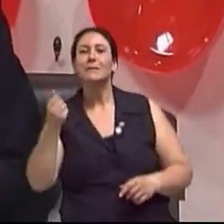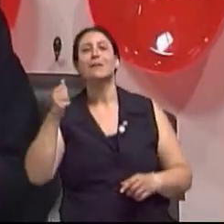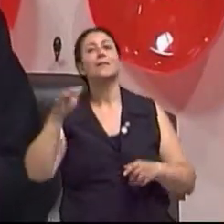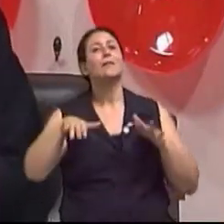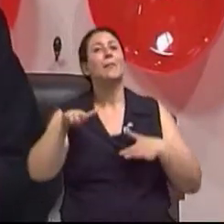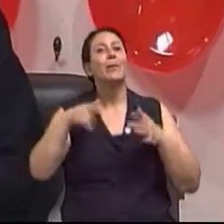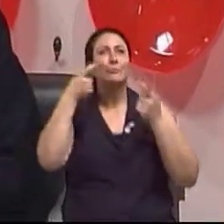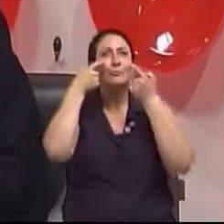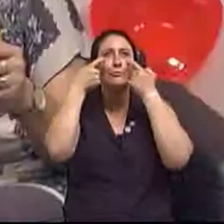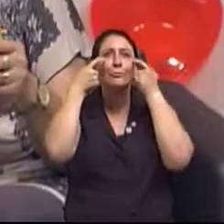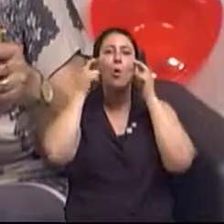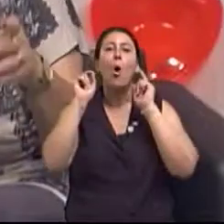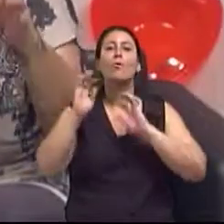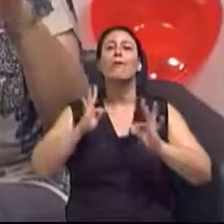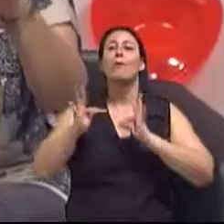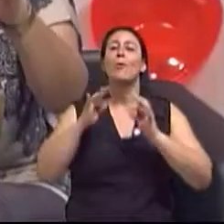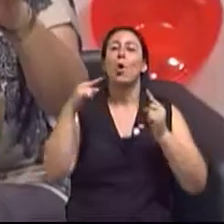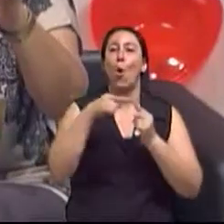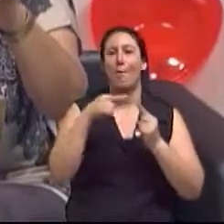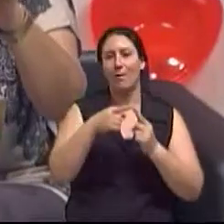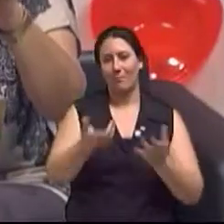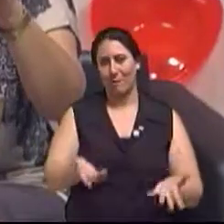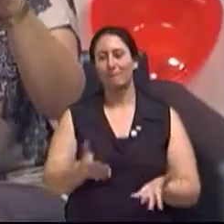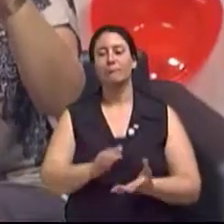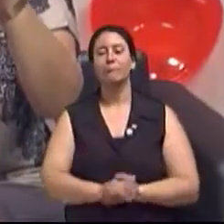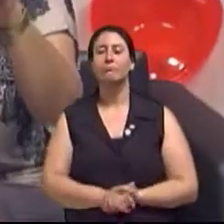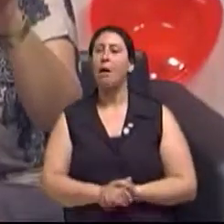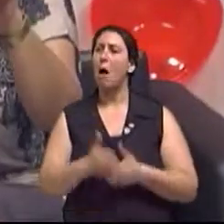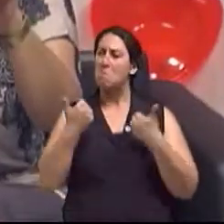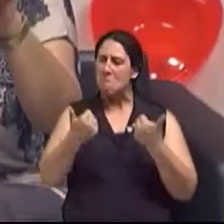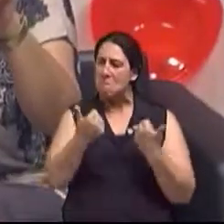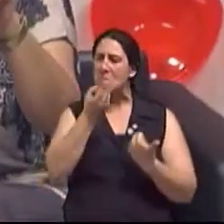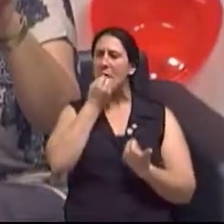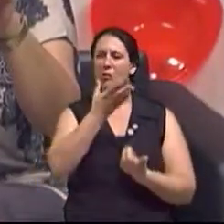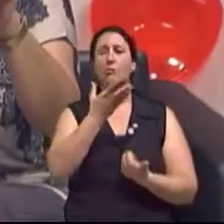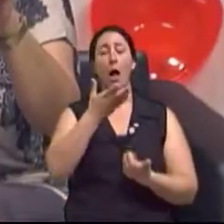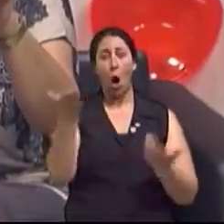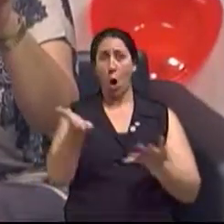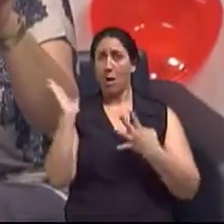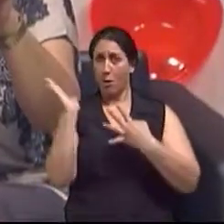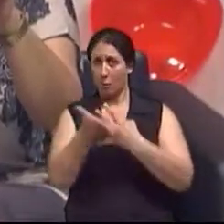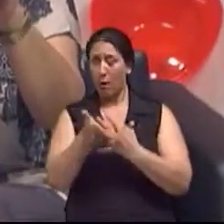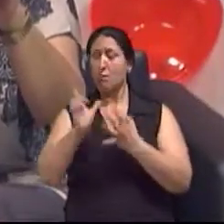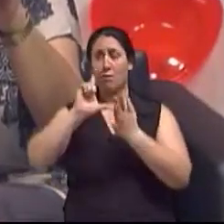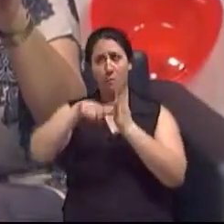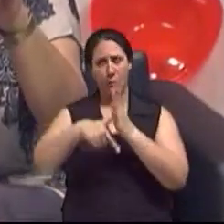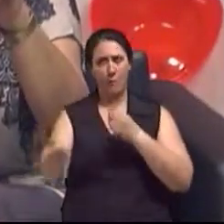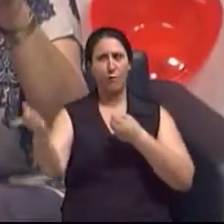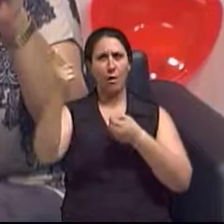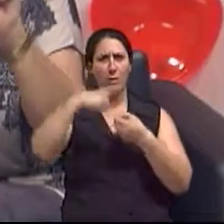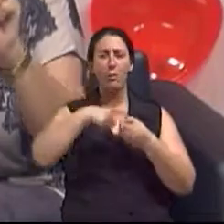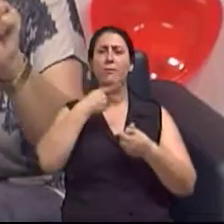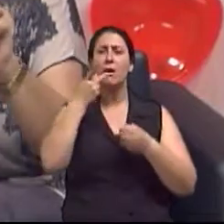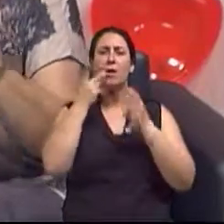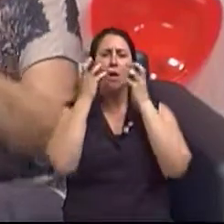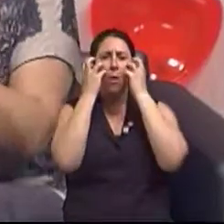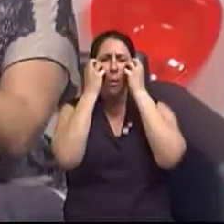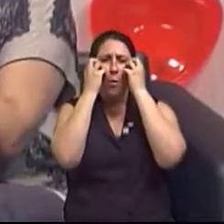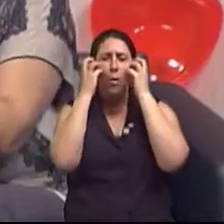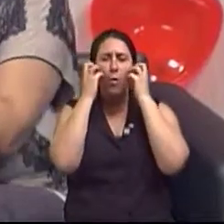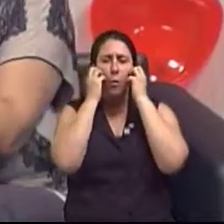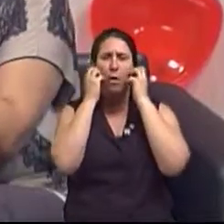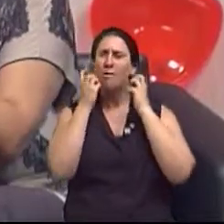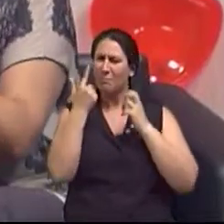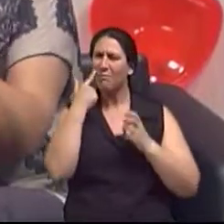indicado. Olha que ótimo, nós vamos a um pequeno intervalo e eu volto para falar sobre rugas dinâmicas.